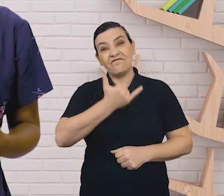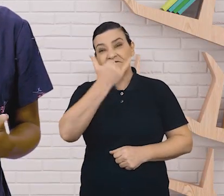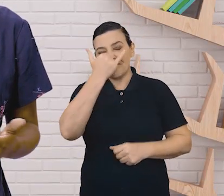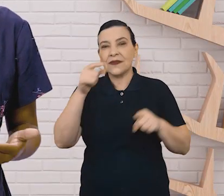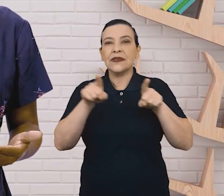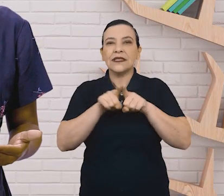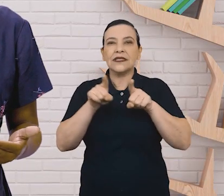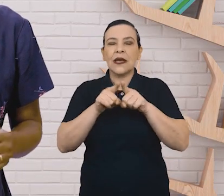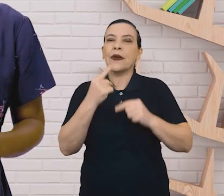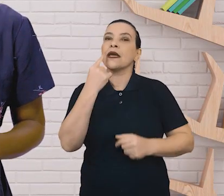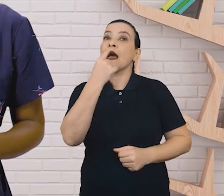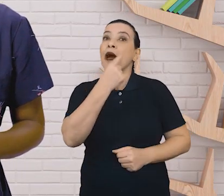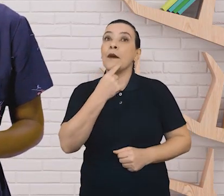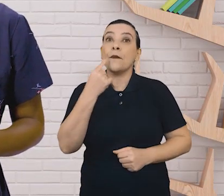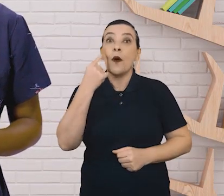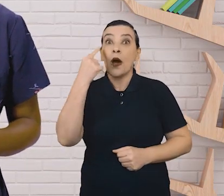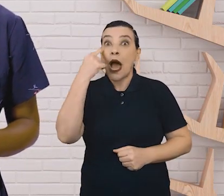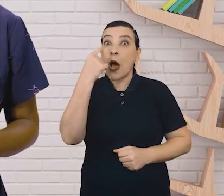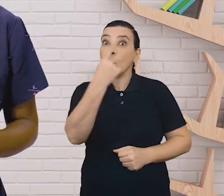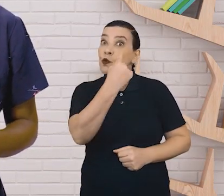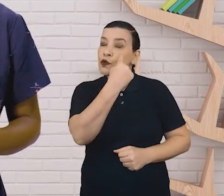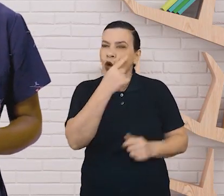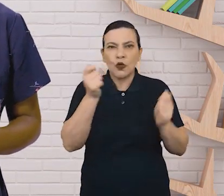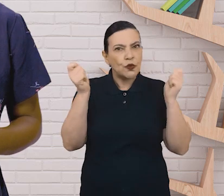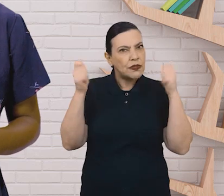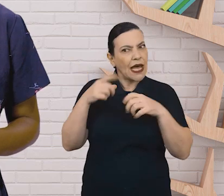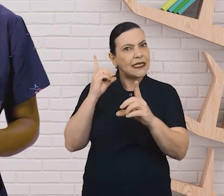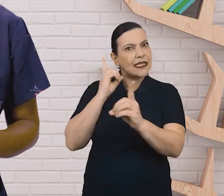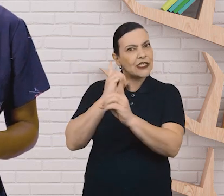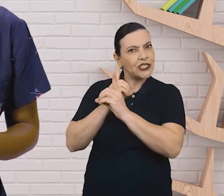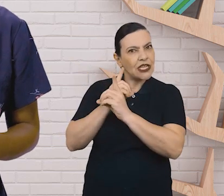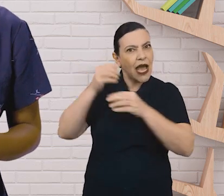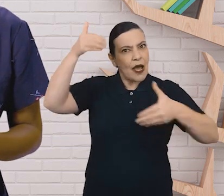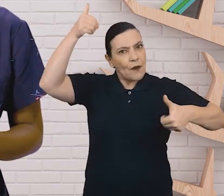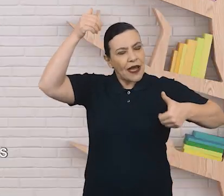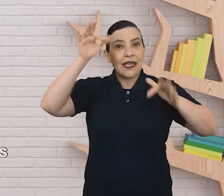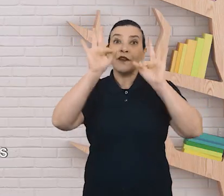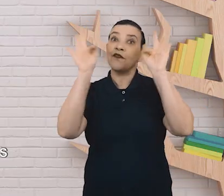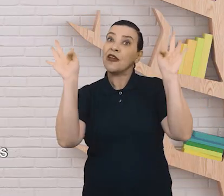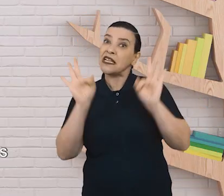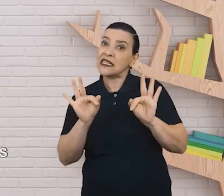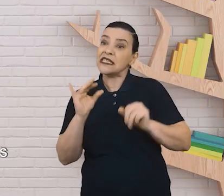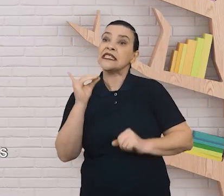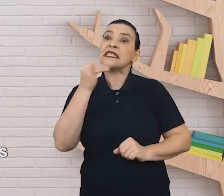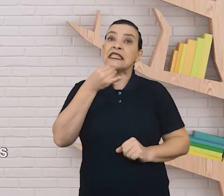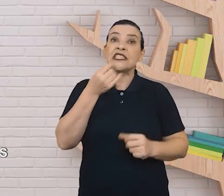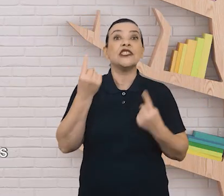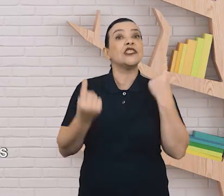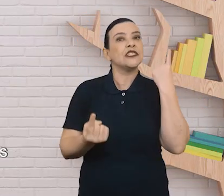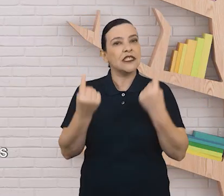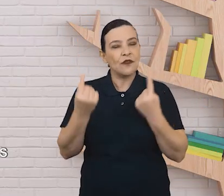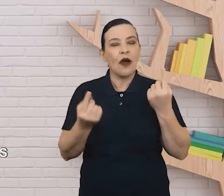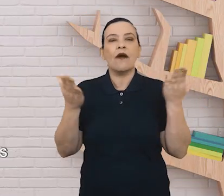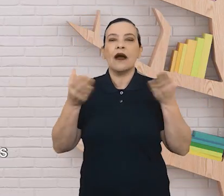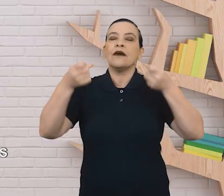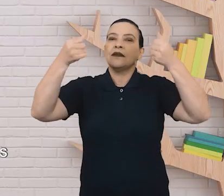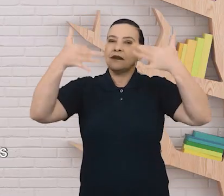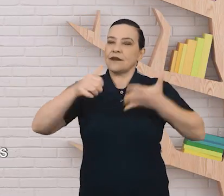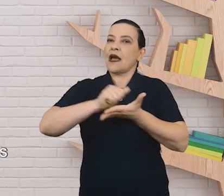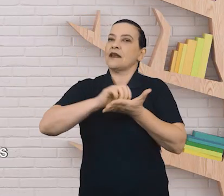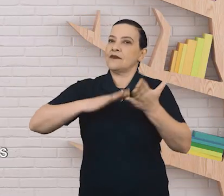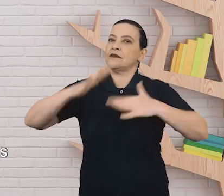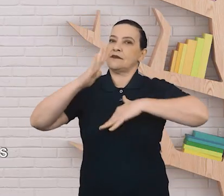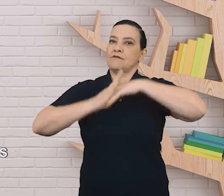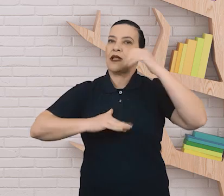boca e dos olhos, por exemplo, é possível identificar se ele está feliz ou triste. Agora vamos falar das atividades práticas de